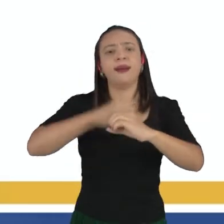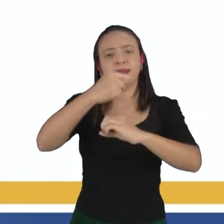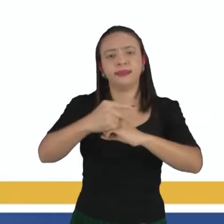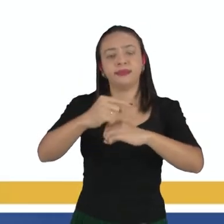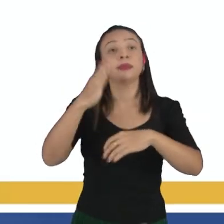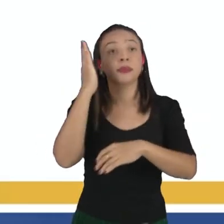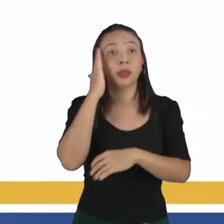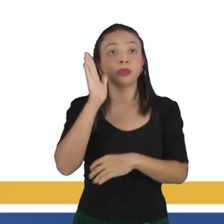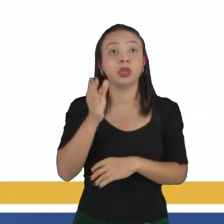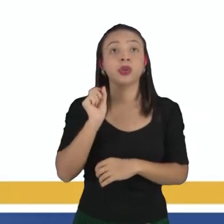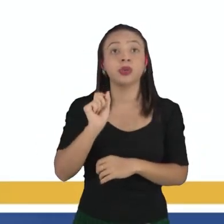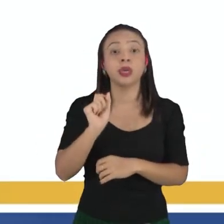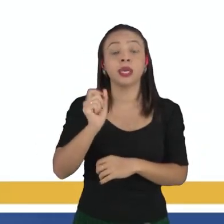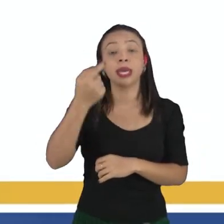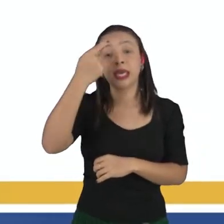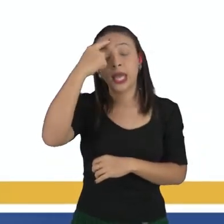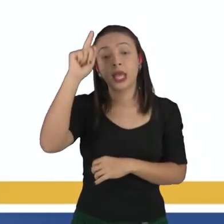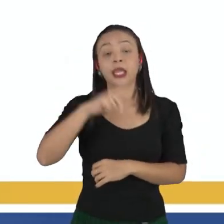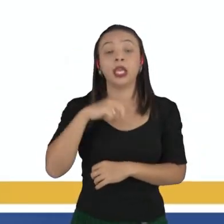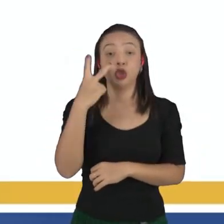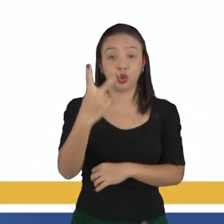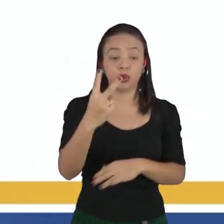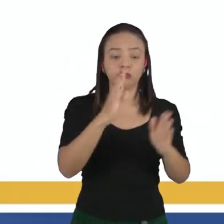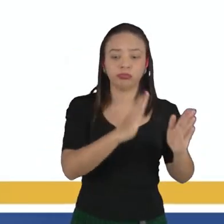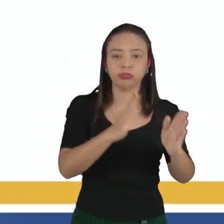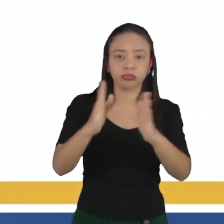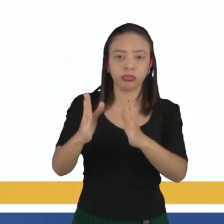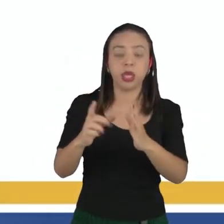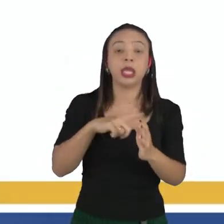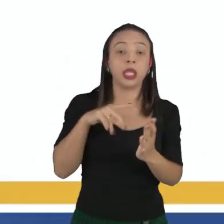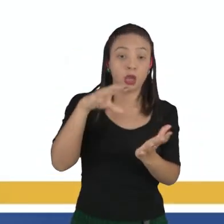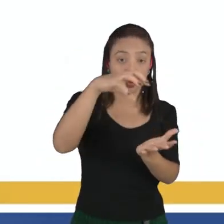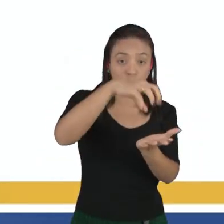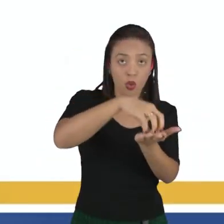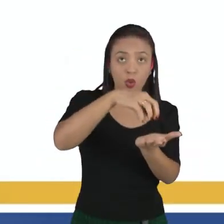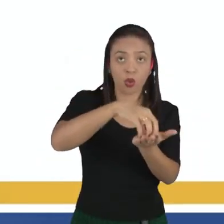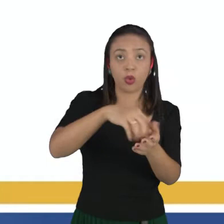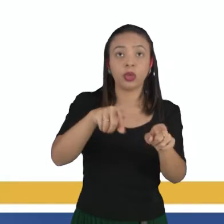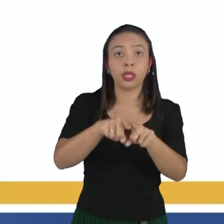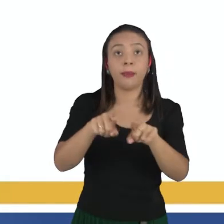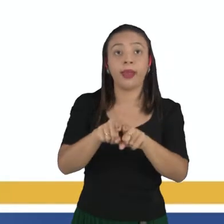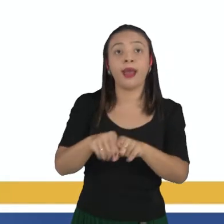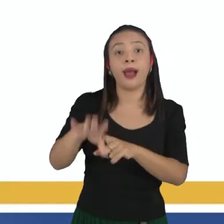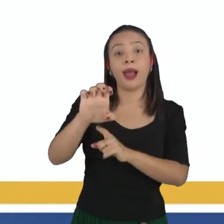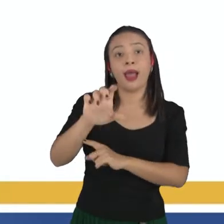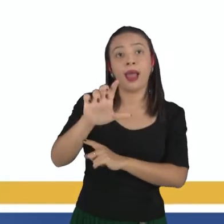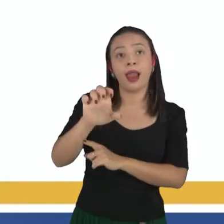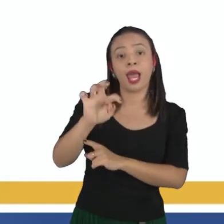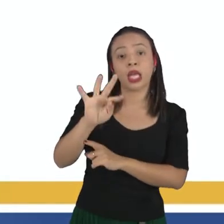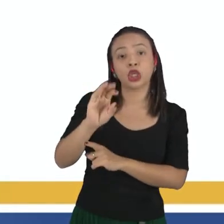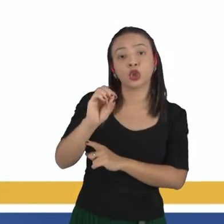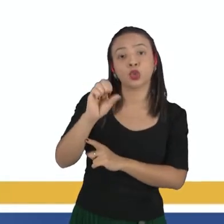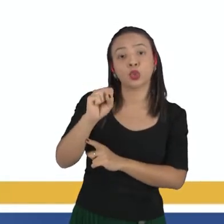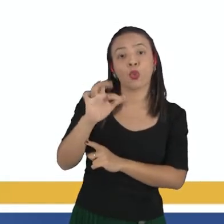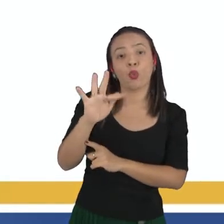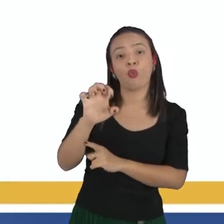sabemos que o átomo é formado por duas partes, o núcleo e a eletrosfera. Então nós temos aqui,